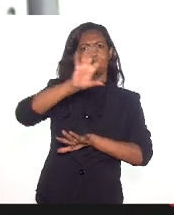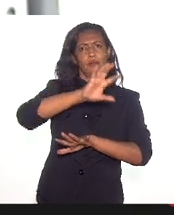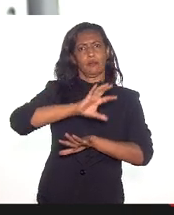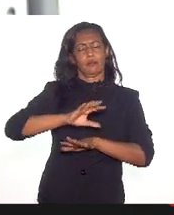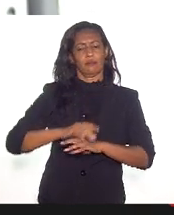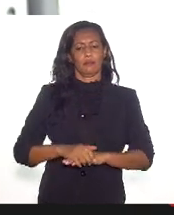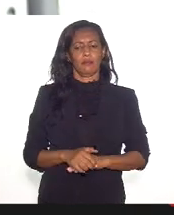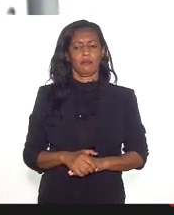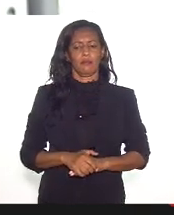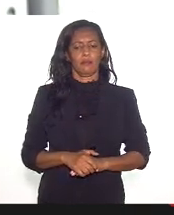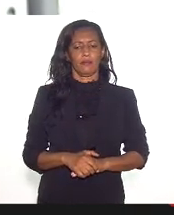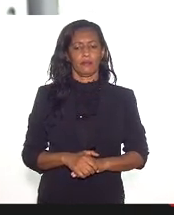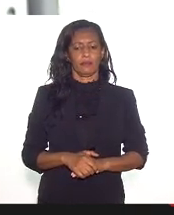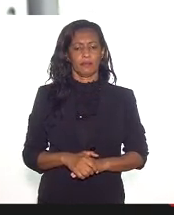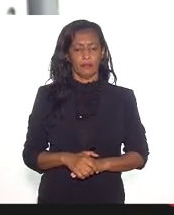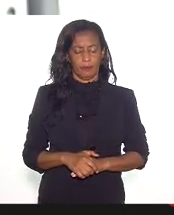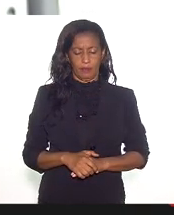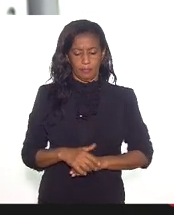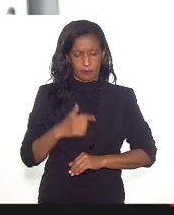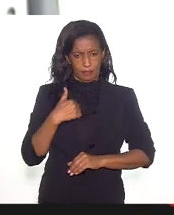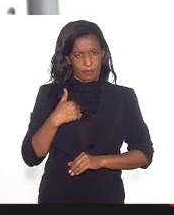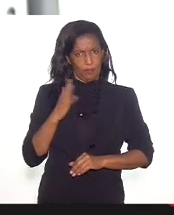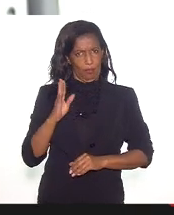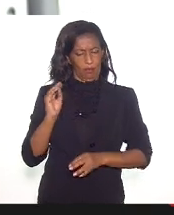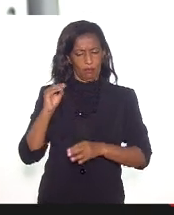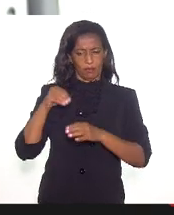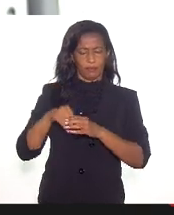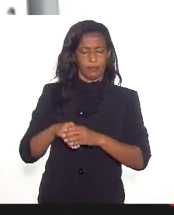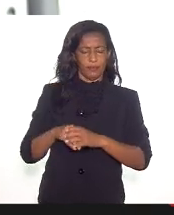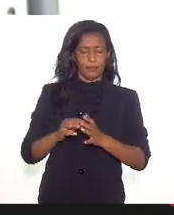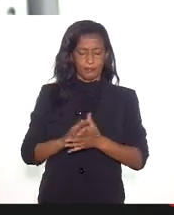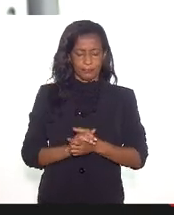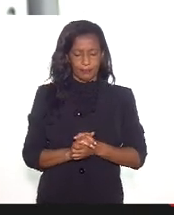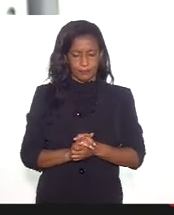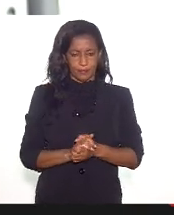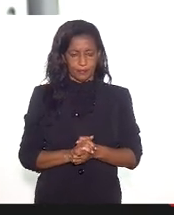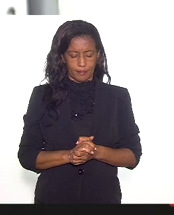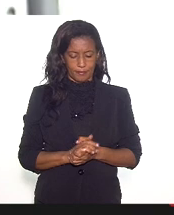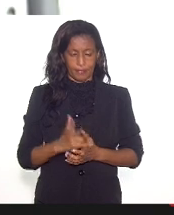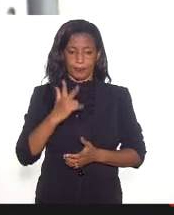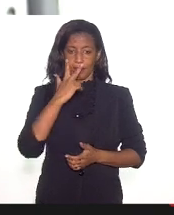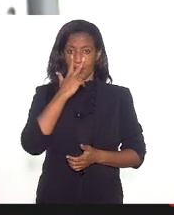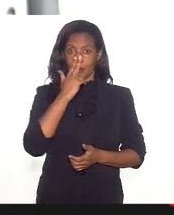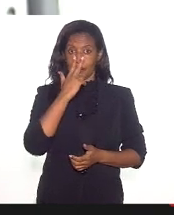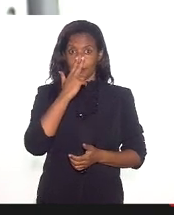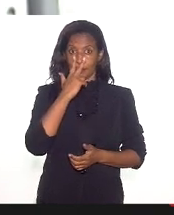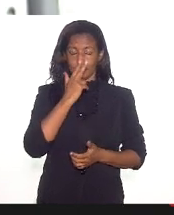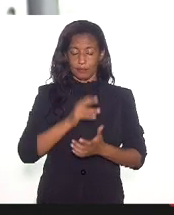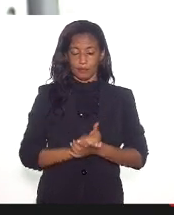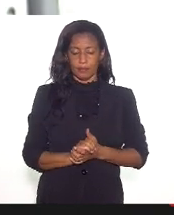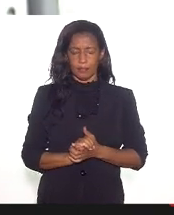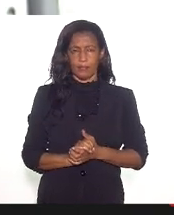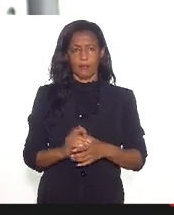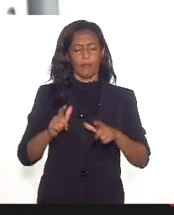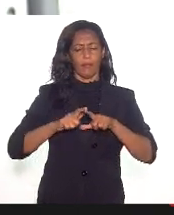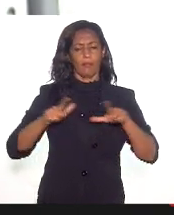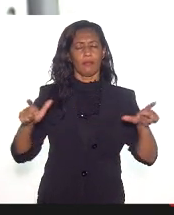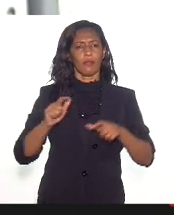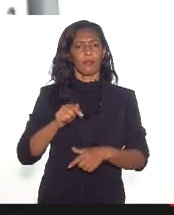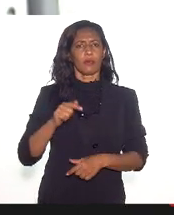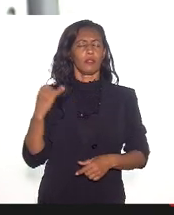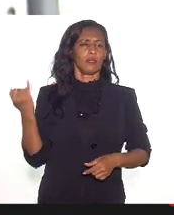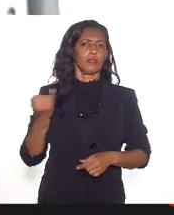E ao dizer isso, Mônica, eu já quero introduzir aqui um ponto que me parece da maior importância